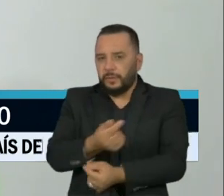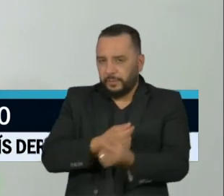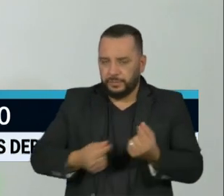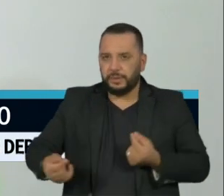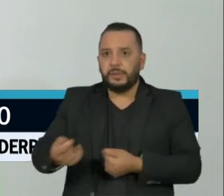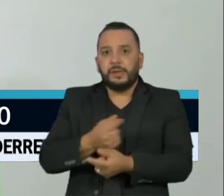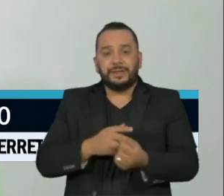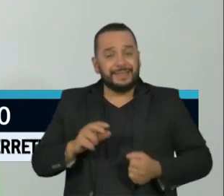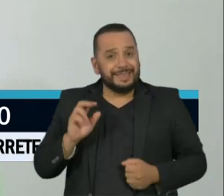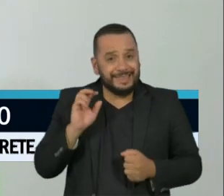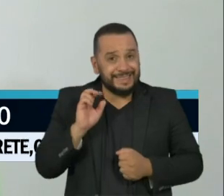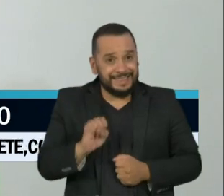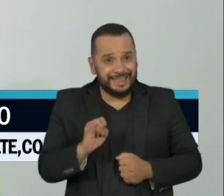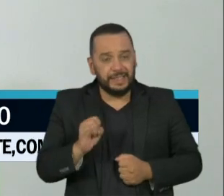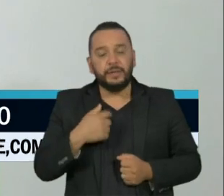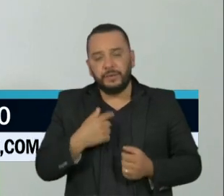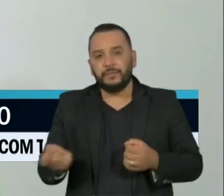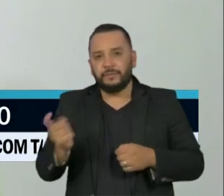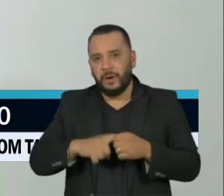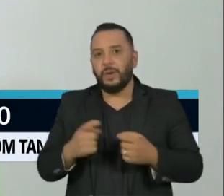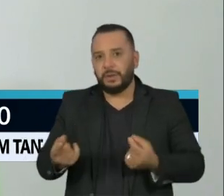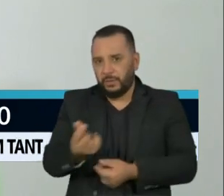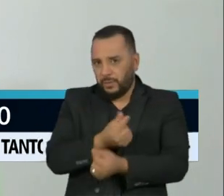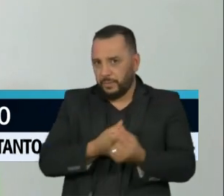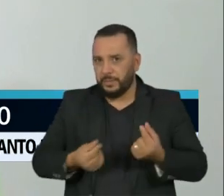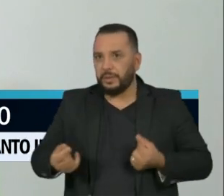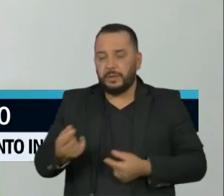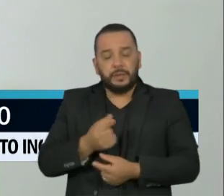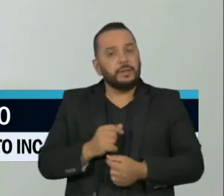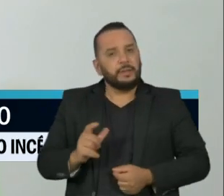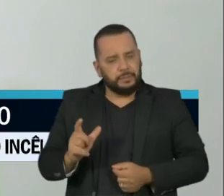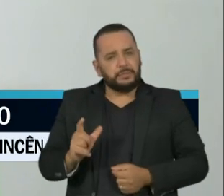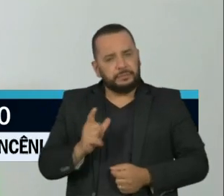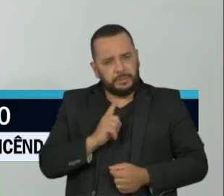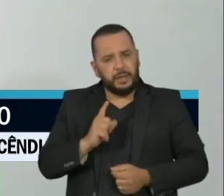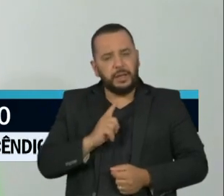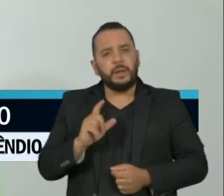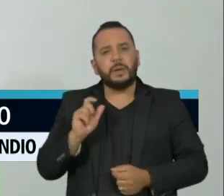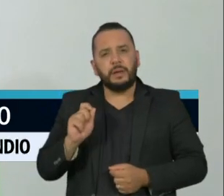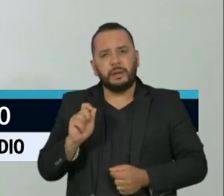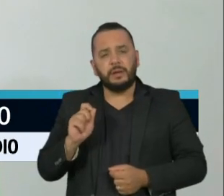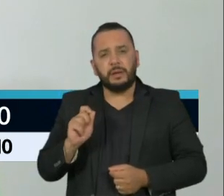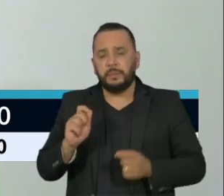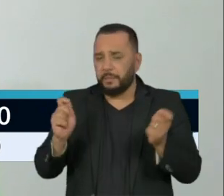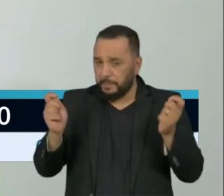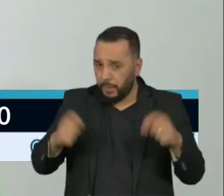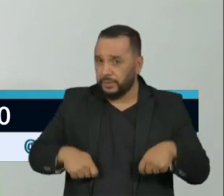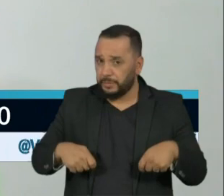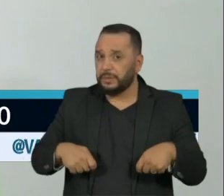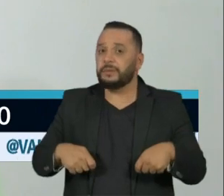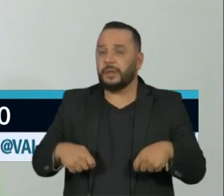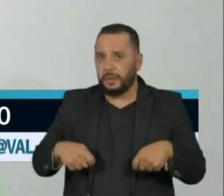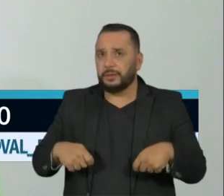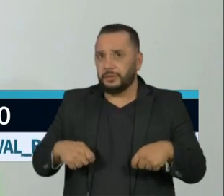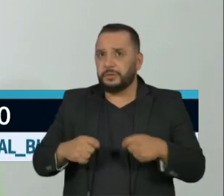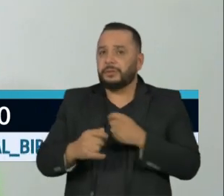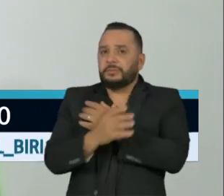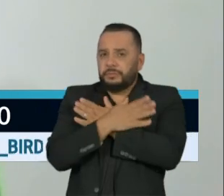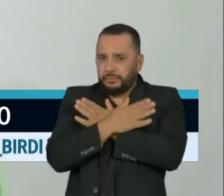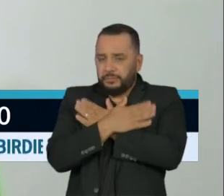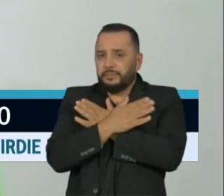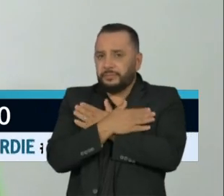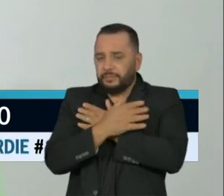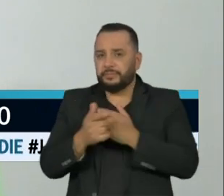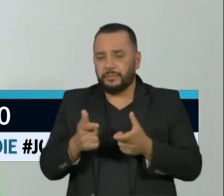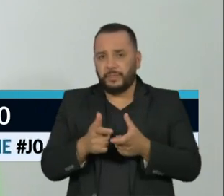mesmo com o incremento da atividade econômica, ainda há possibilidade de que nós tenhamos um aumento da taxa de desocupação